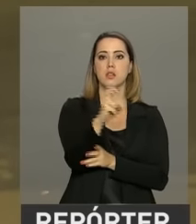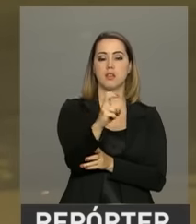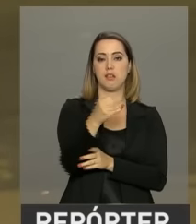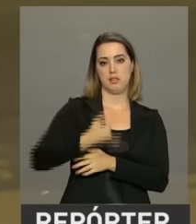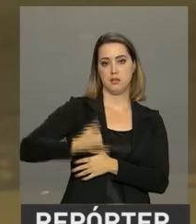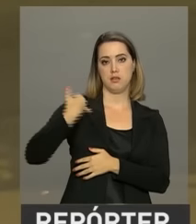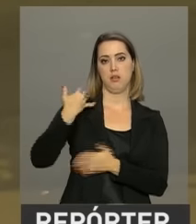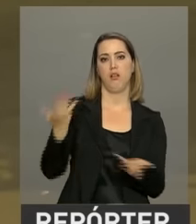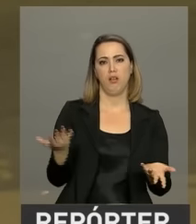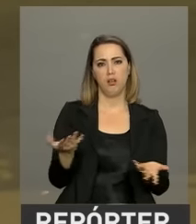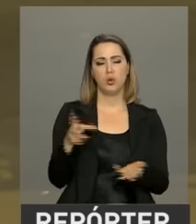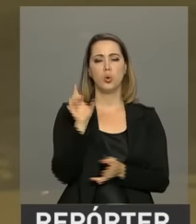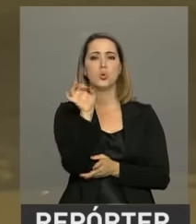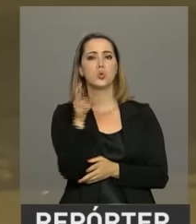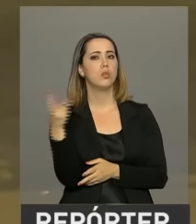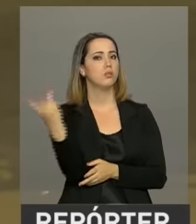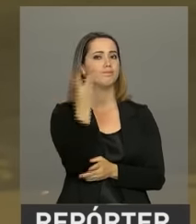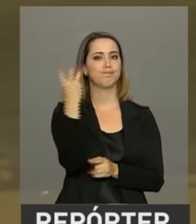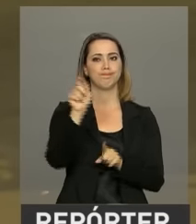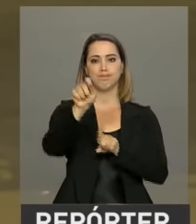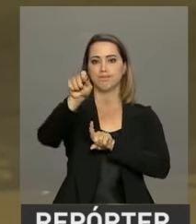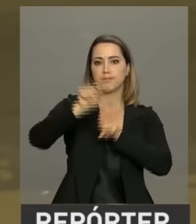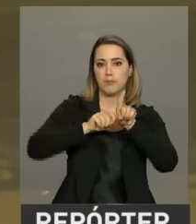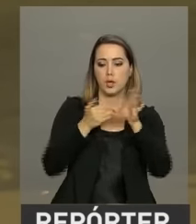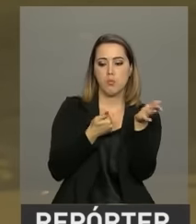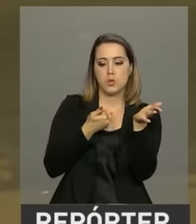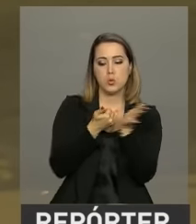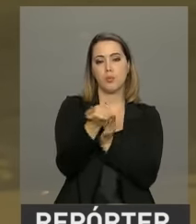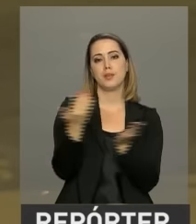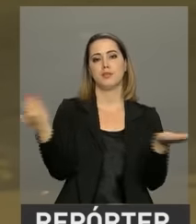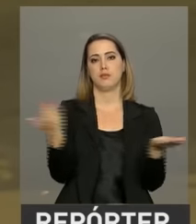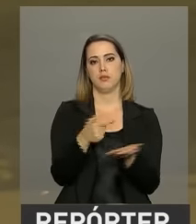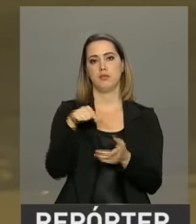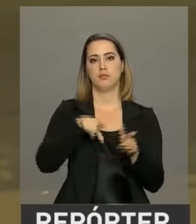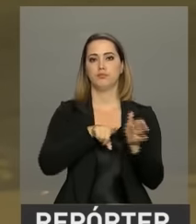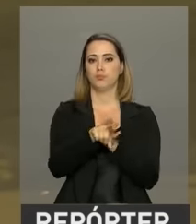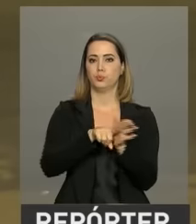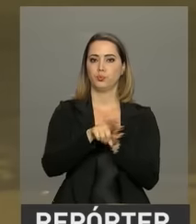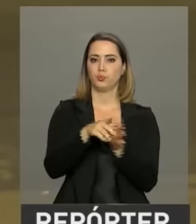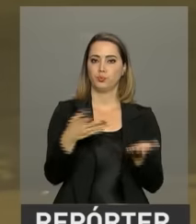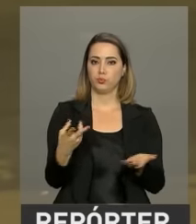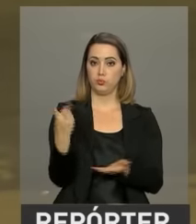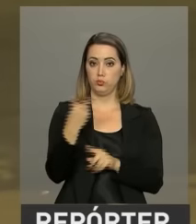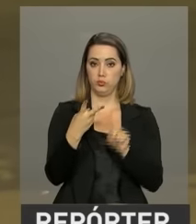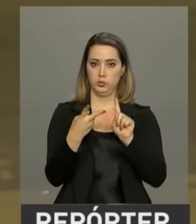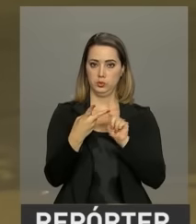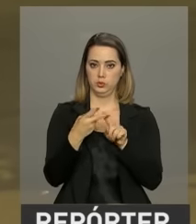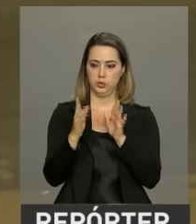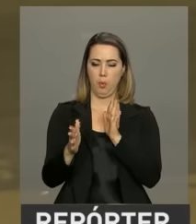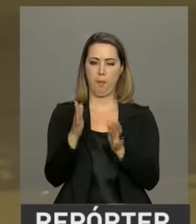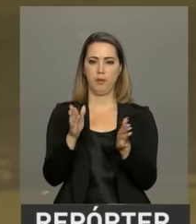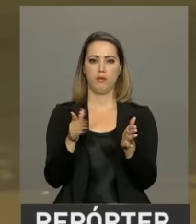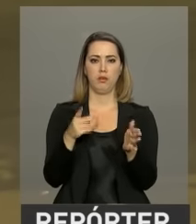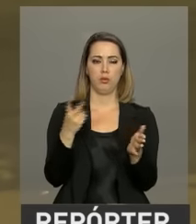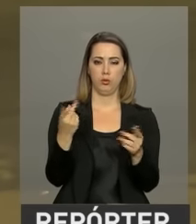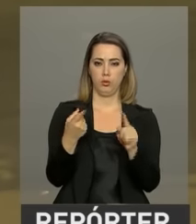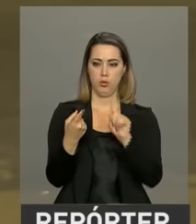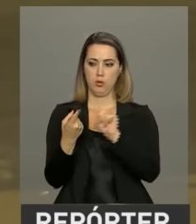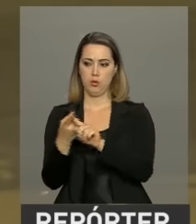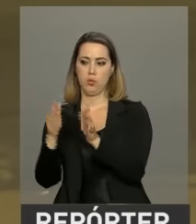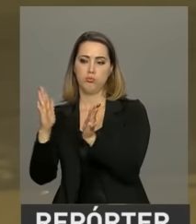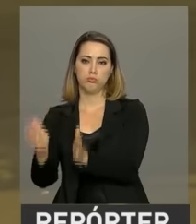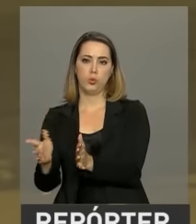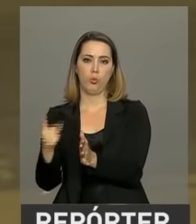primeiros meses de investigação que antecederam a deflagração da Darknet 2. Tanto a Darknet 1 quanto a